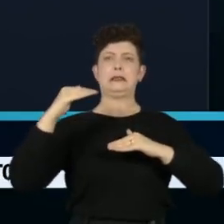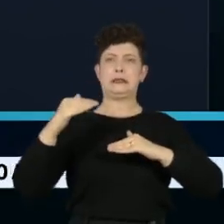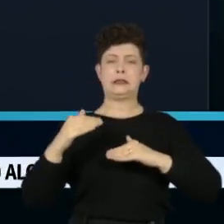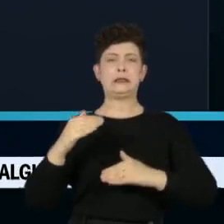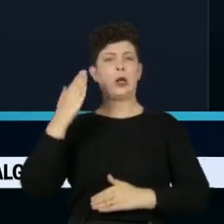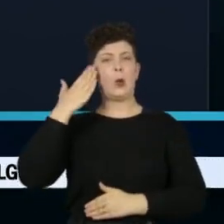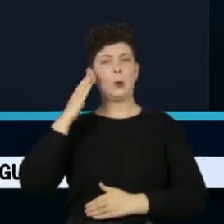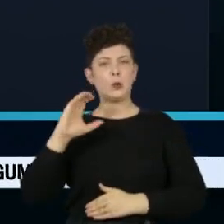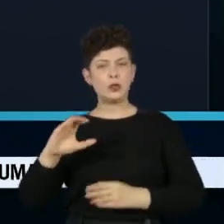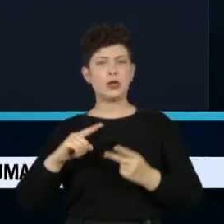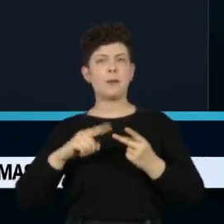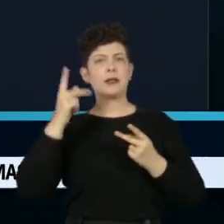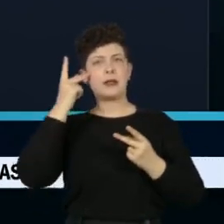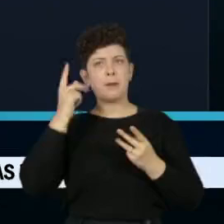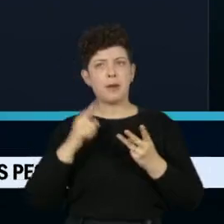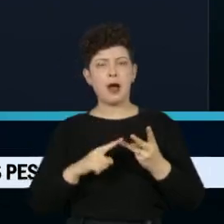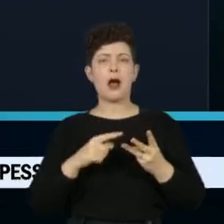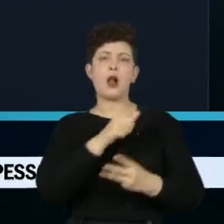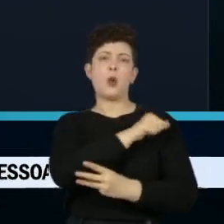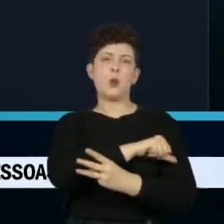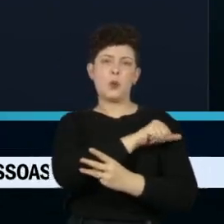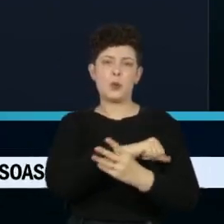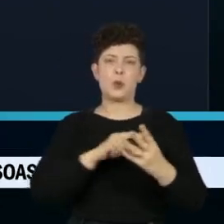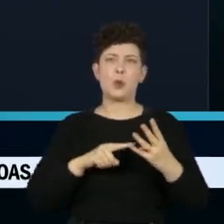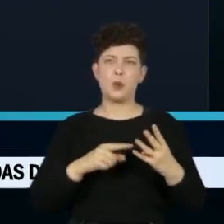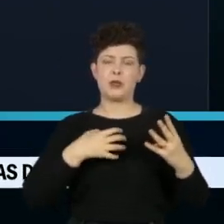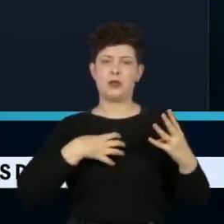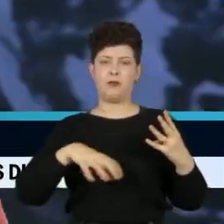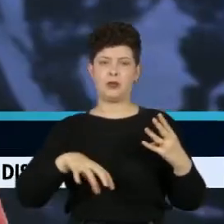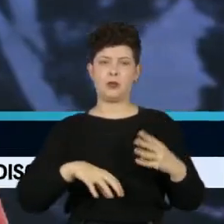Curitiba, São Paulo, Rio de Janeiro e Salvador. Legenda por